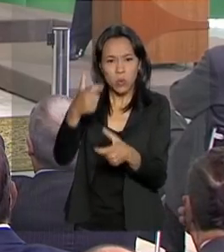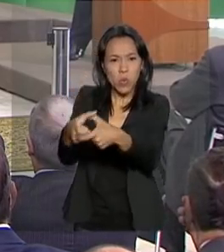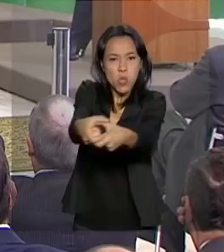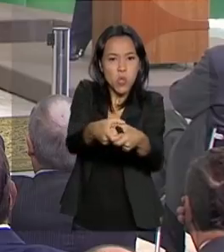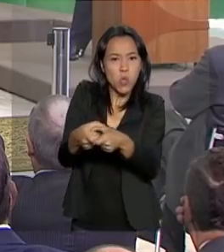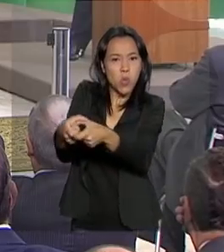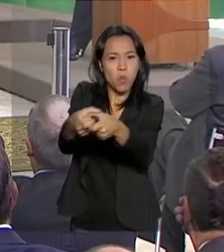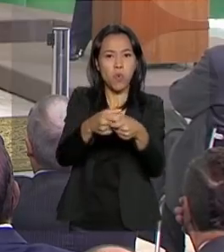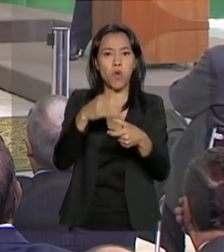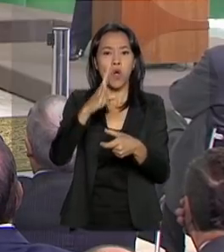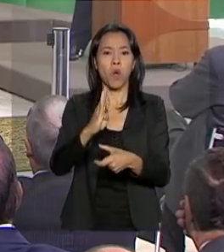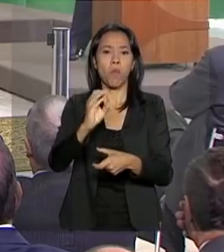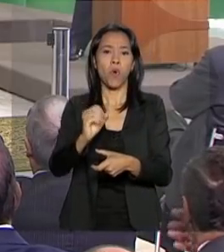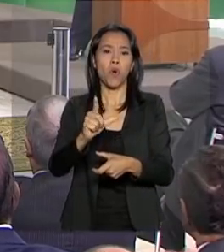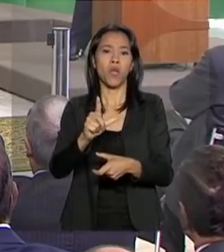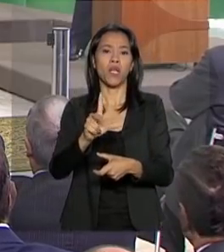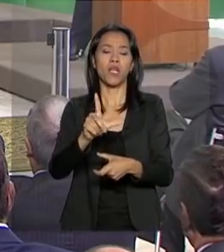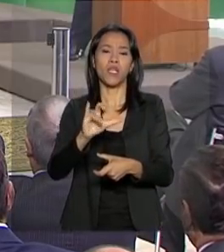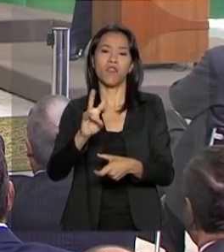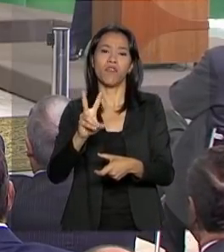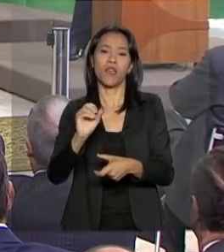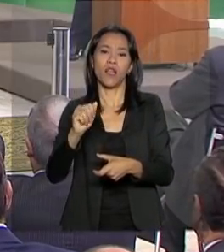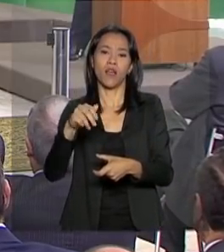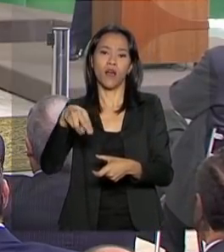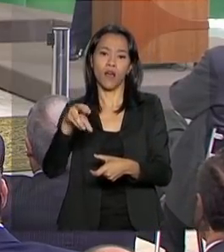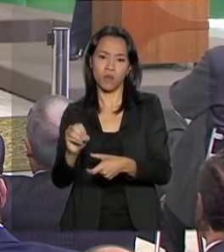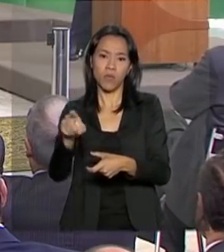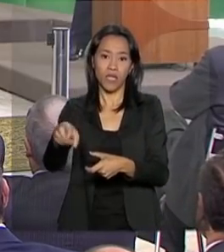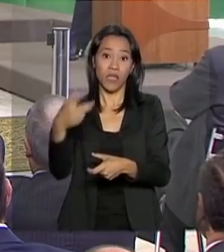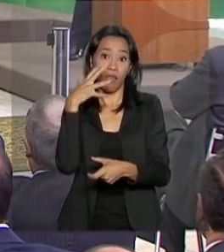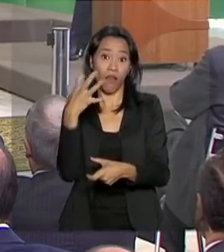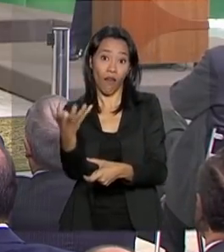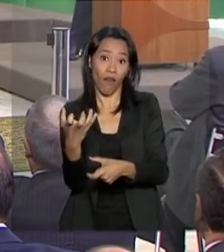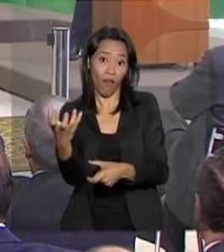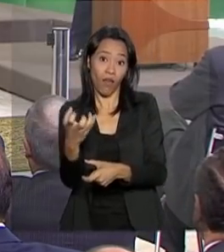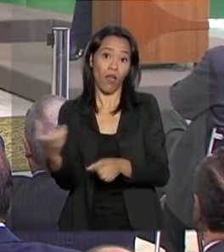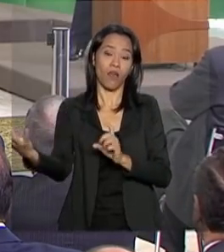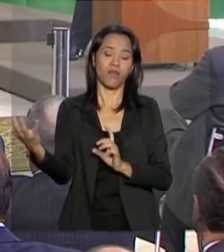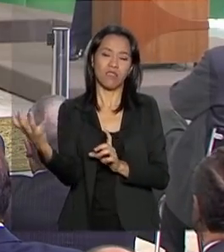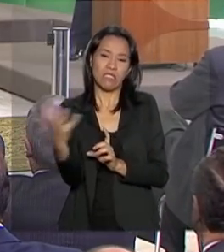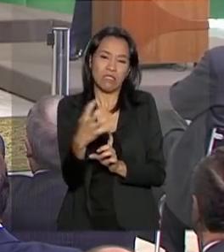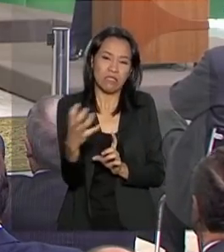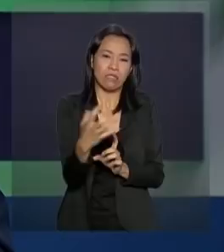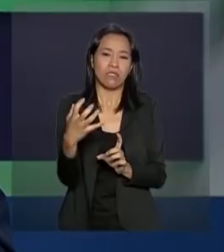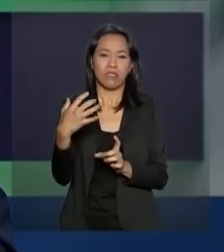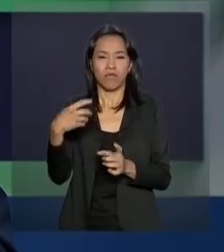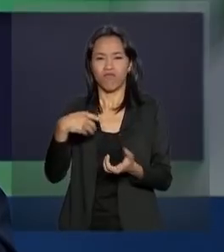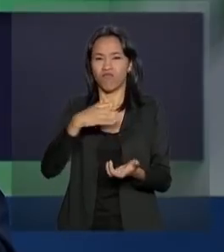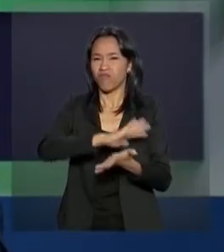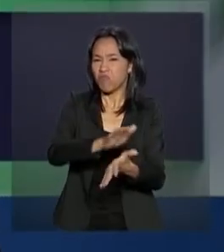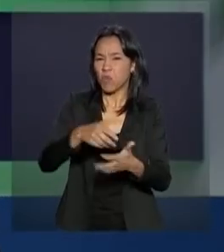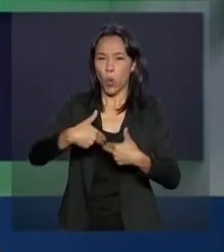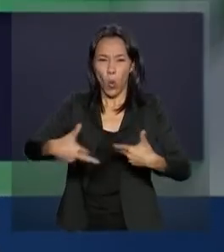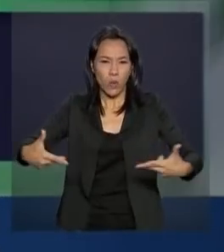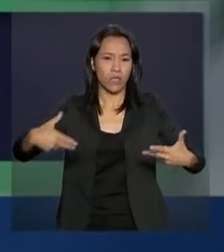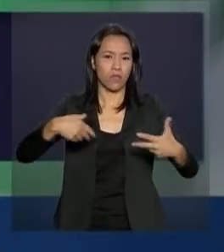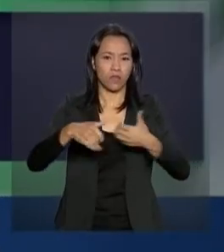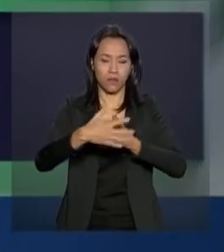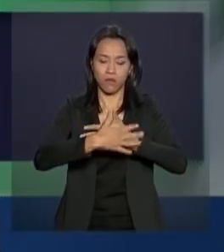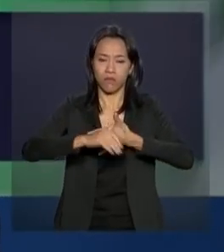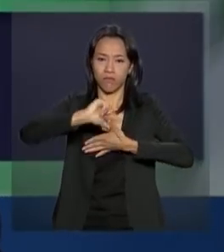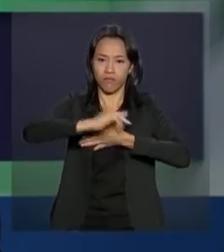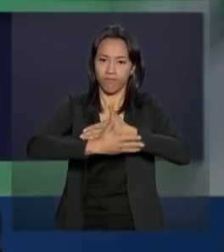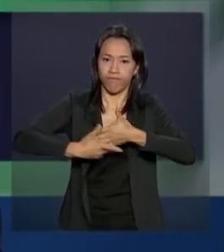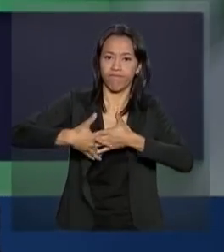bolivariana que de modo geral insiste em ameaçar nações na América do Sul. Hoje pela